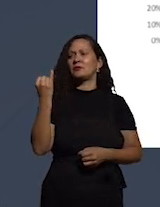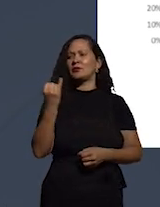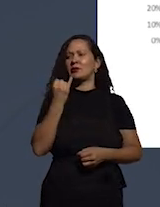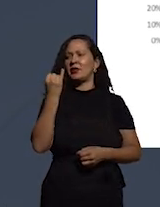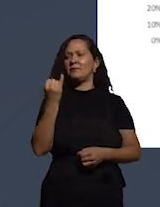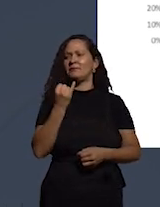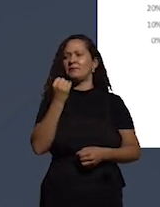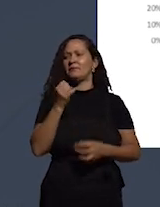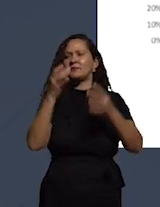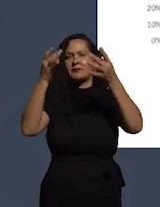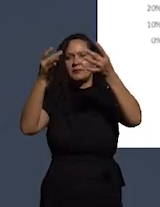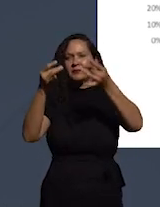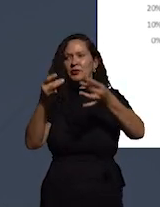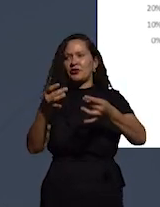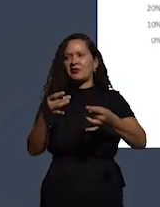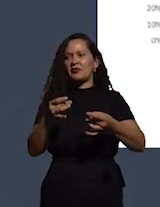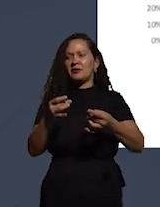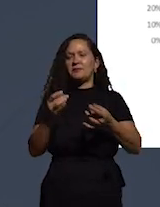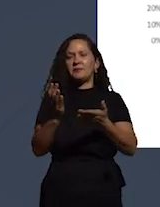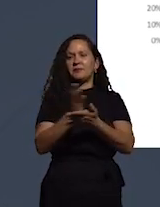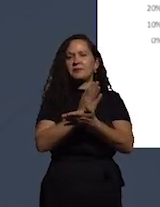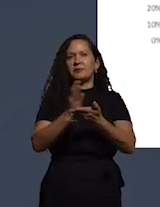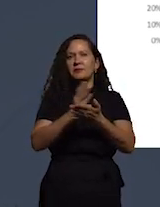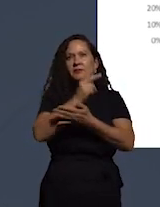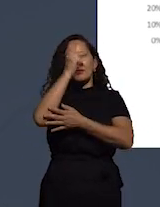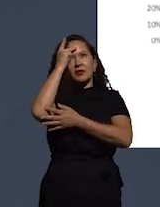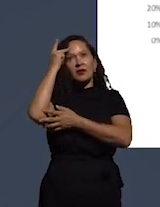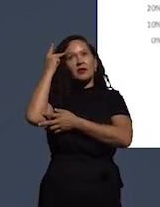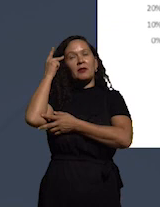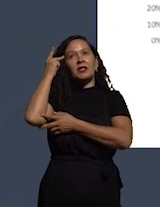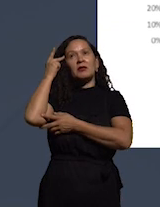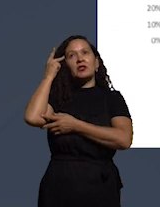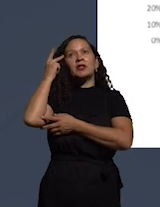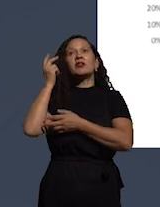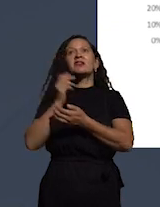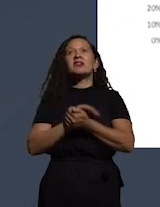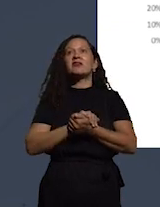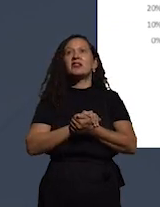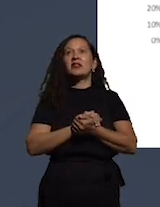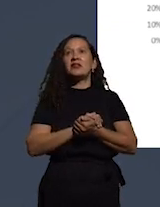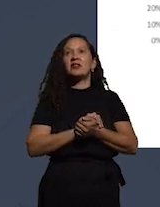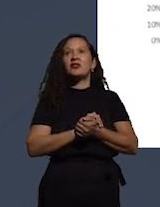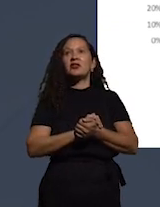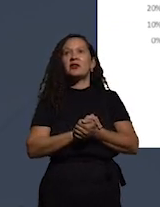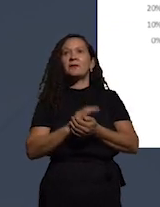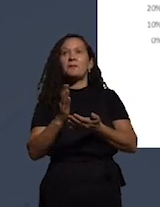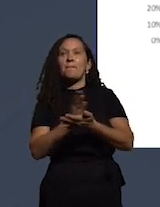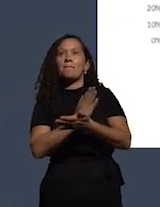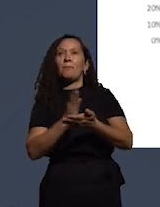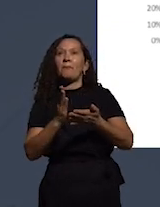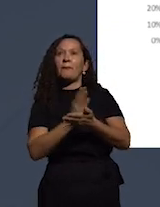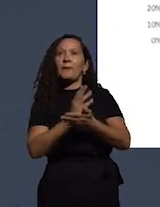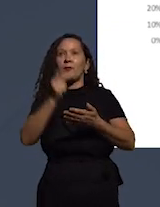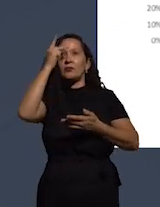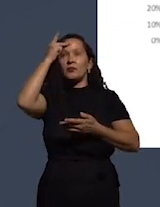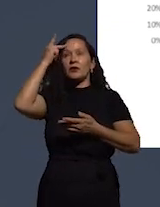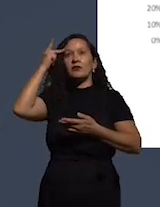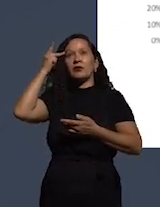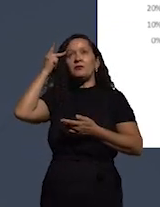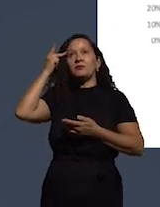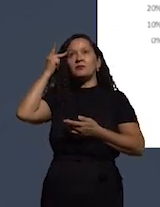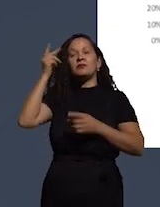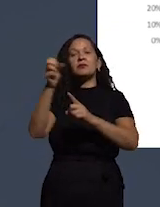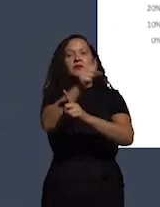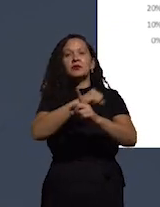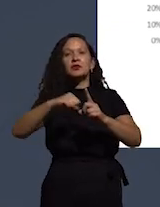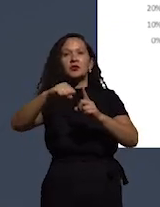particularistas de forma que algumas pessoas, somente algumas pessoas recebem benefícios do que é distribuído nessa sociedade,